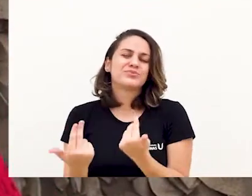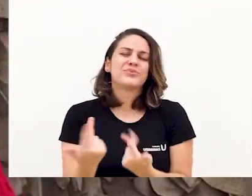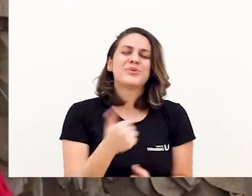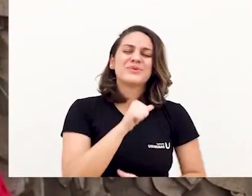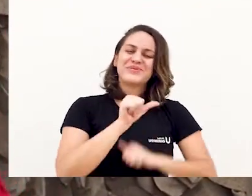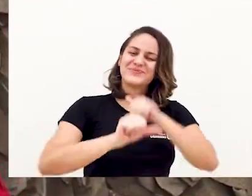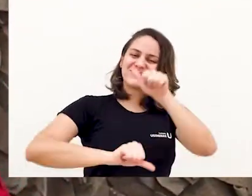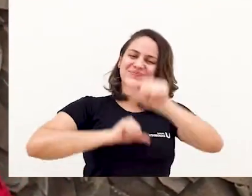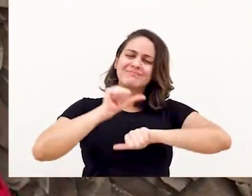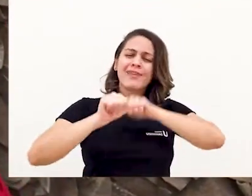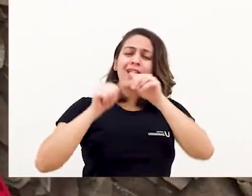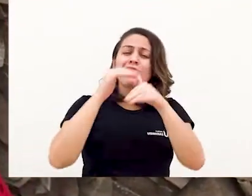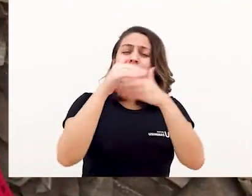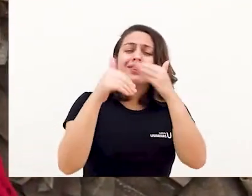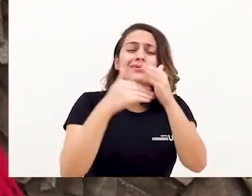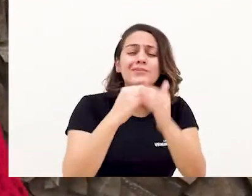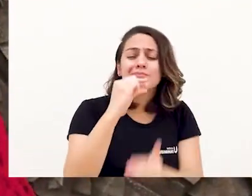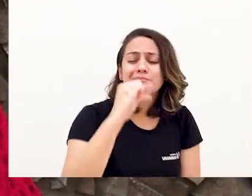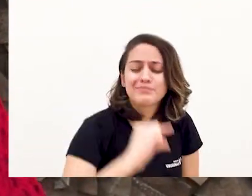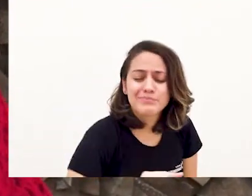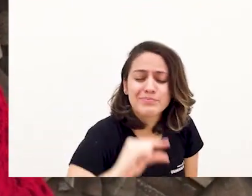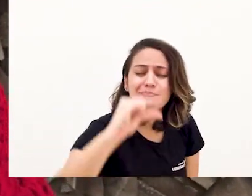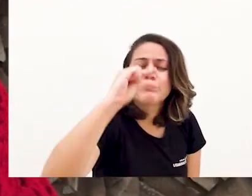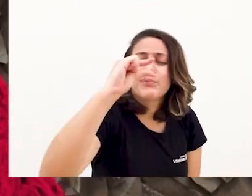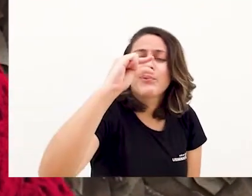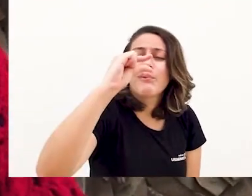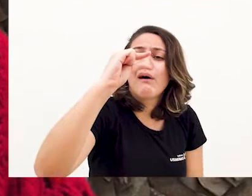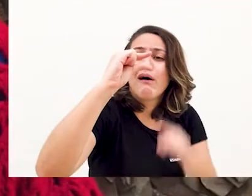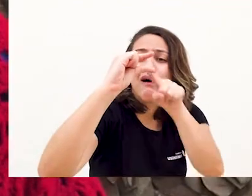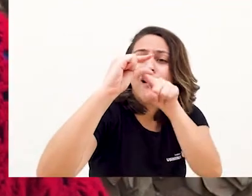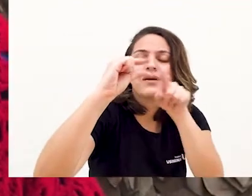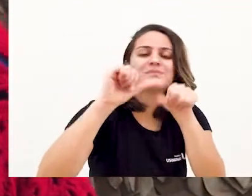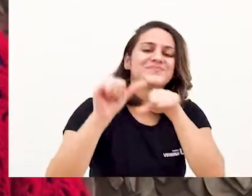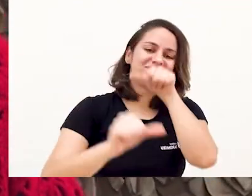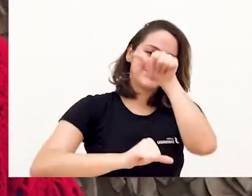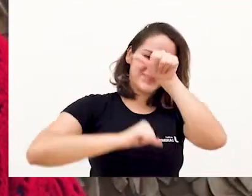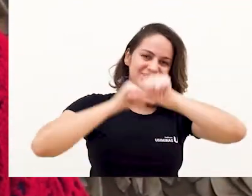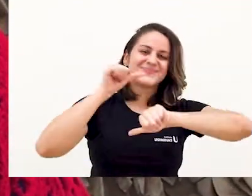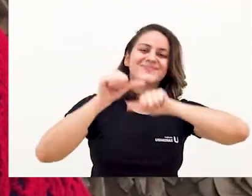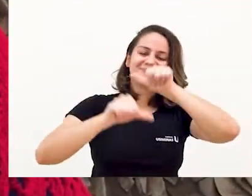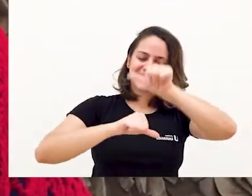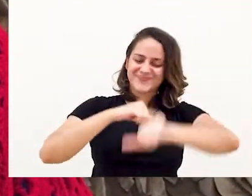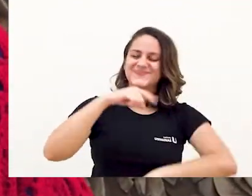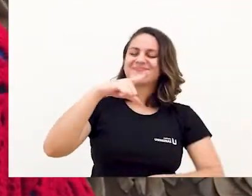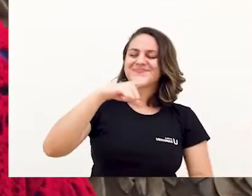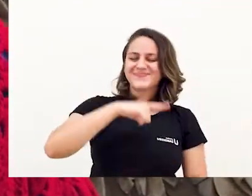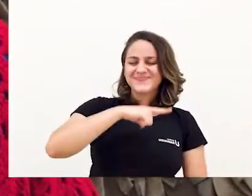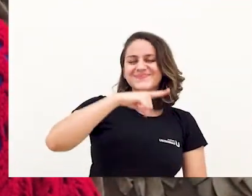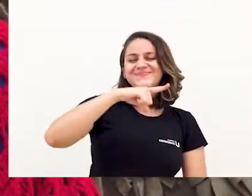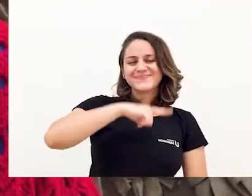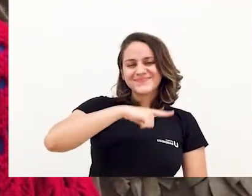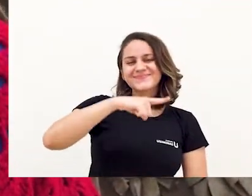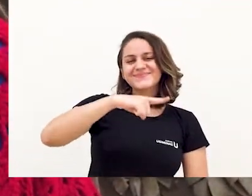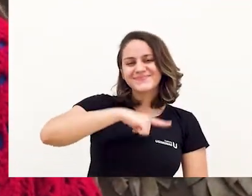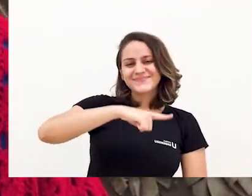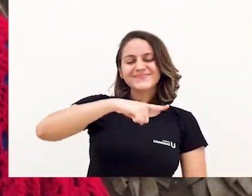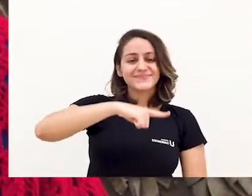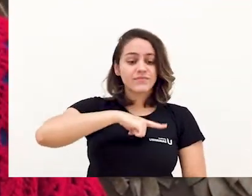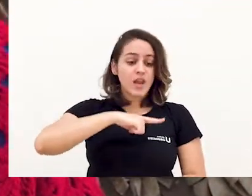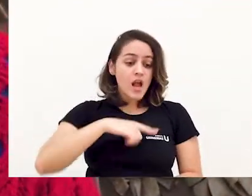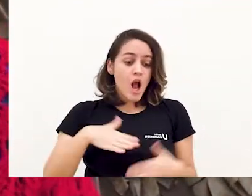as coisas mais miúdas da natureza passam por processos de transformação nessa estação do ano.